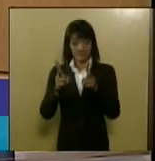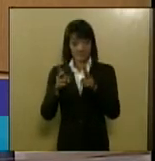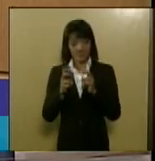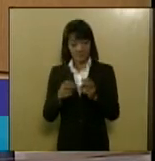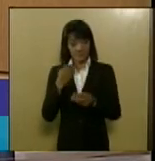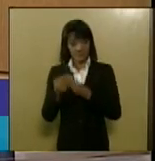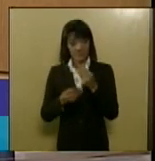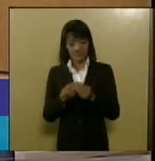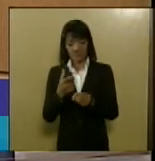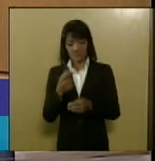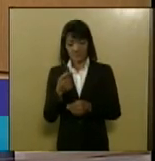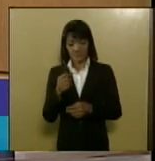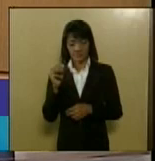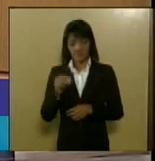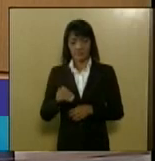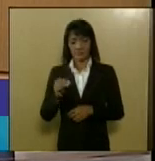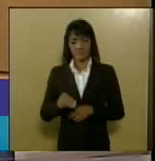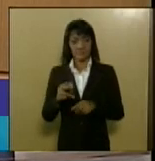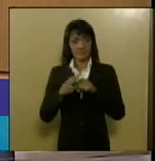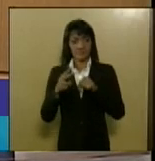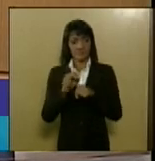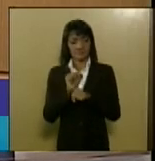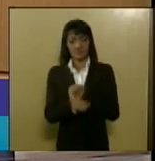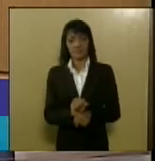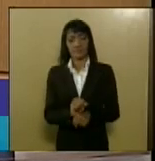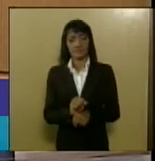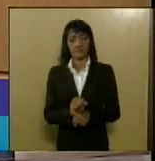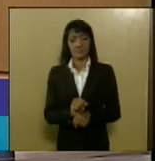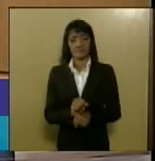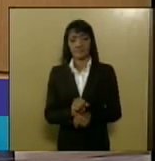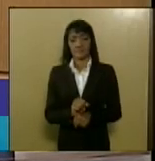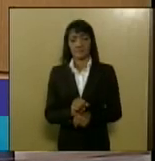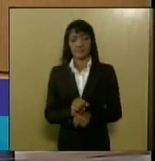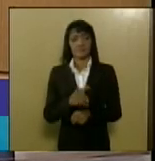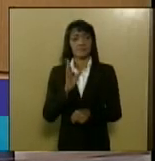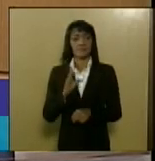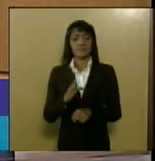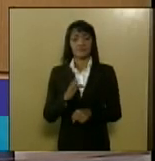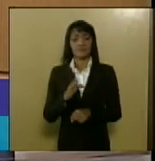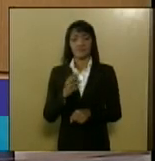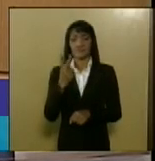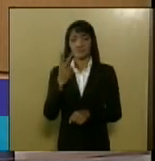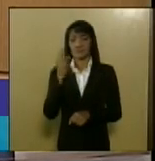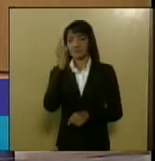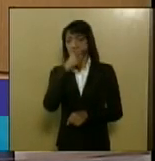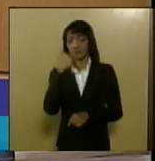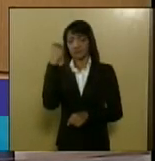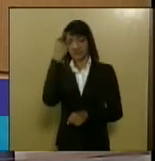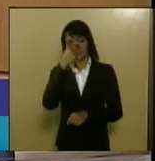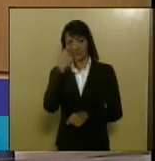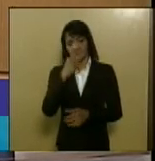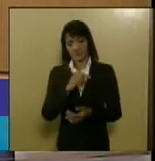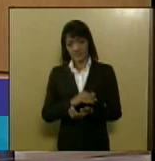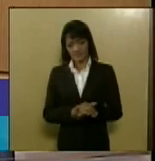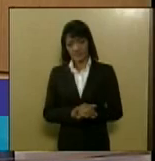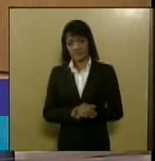indivíduo para 20 minutos de fumar a pressão sanguínea já chega ao normal em duas horas ele vai